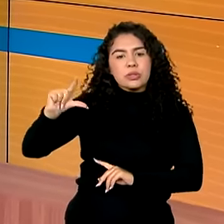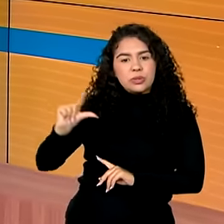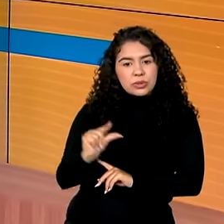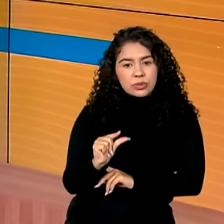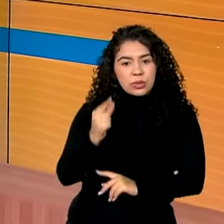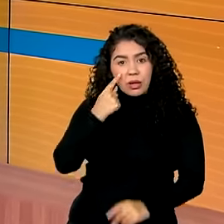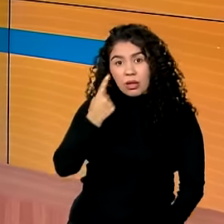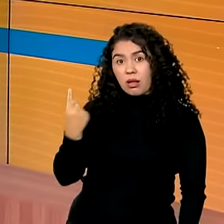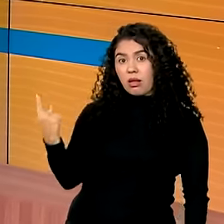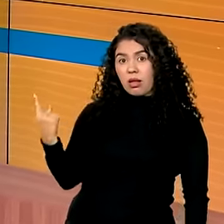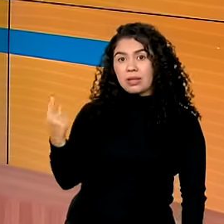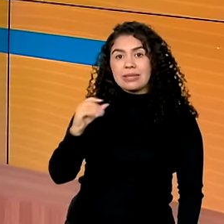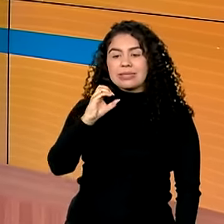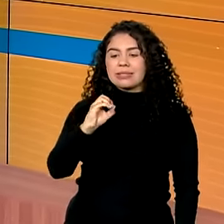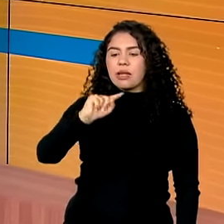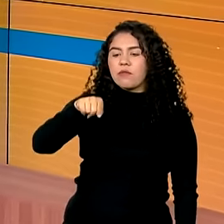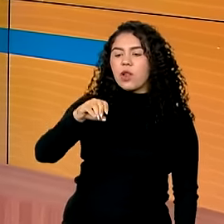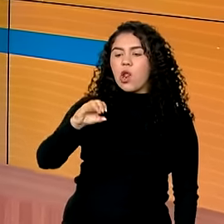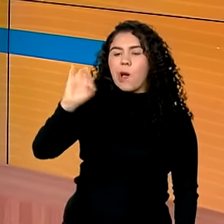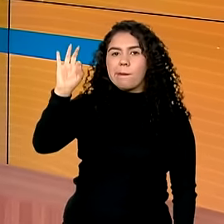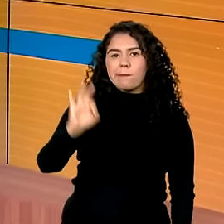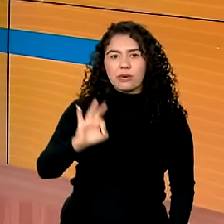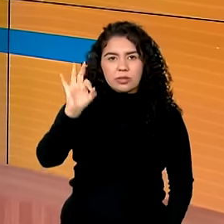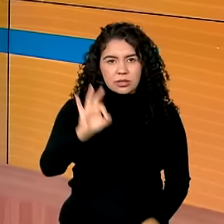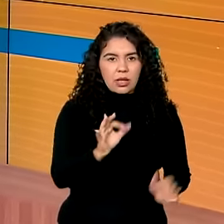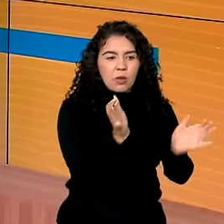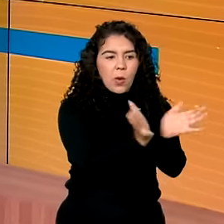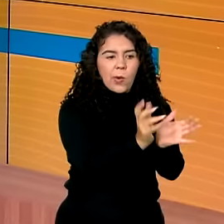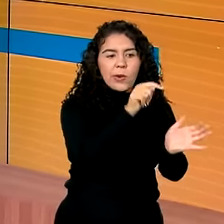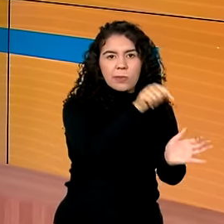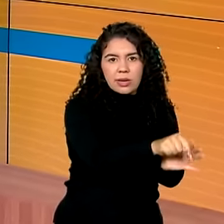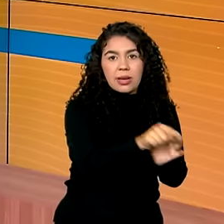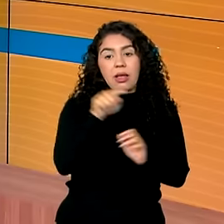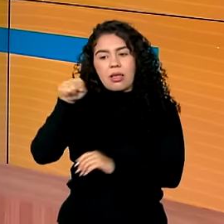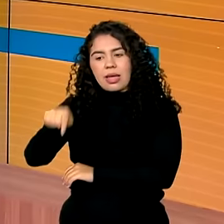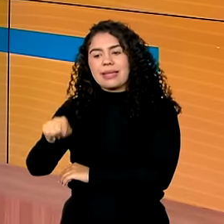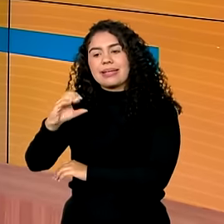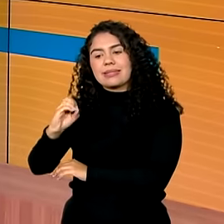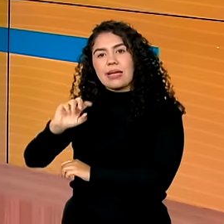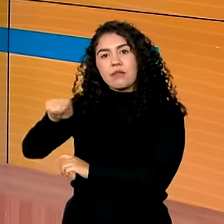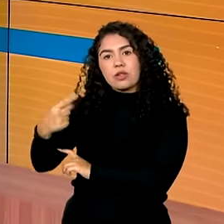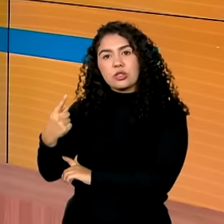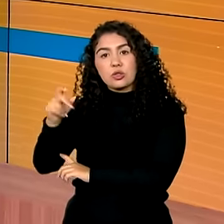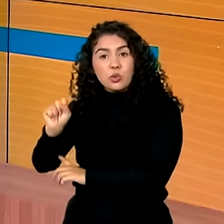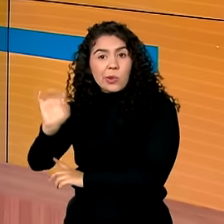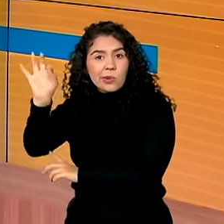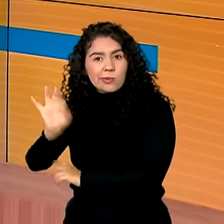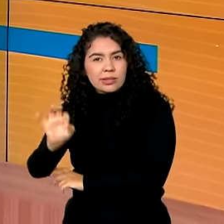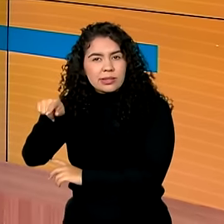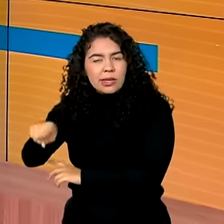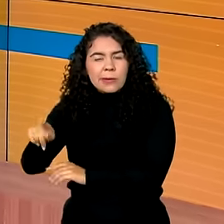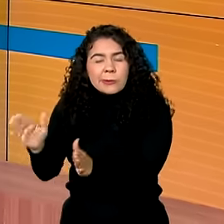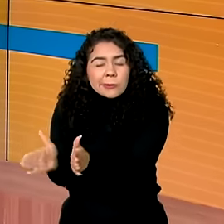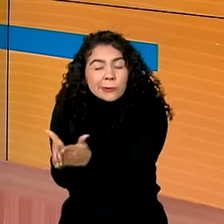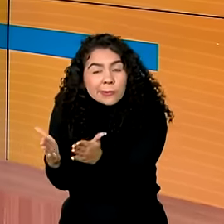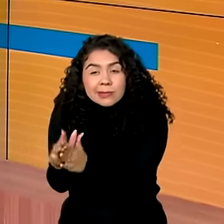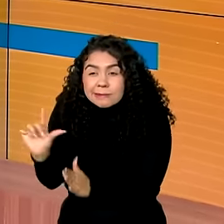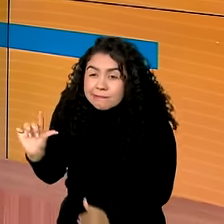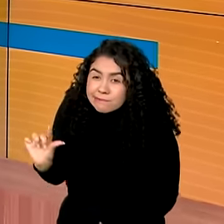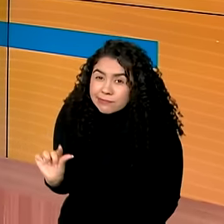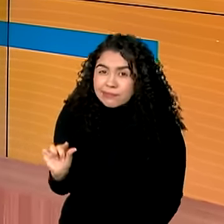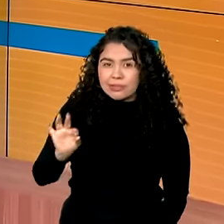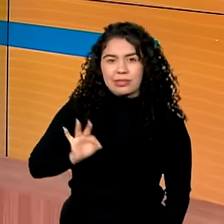,09% para os grupos de renda muito baixa e 0,18% para os grupos de renda